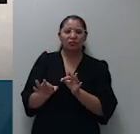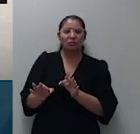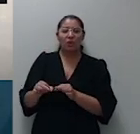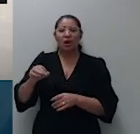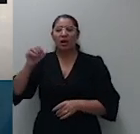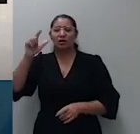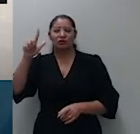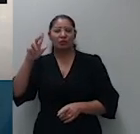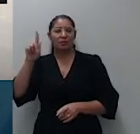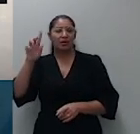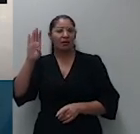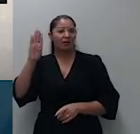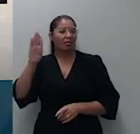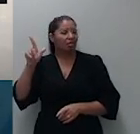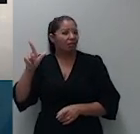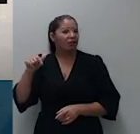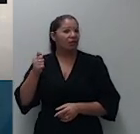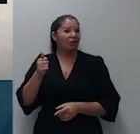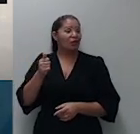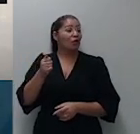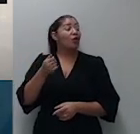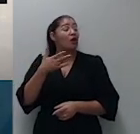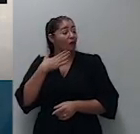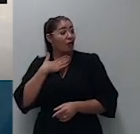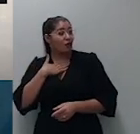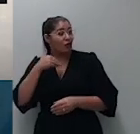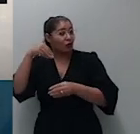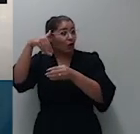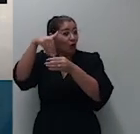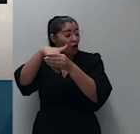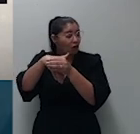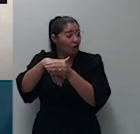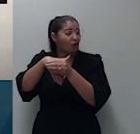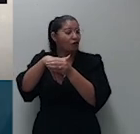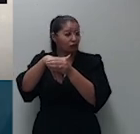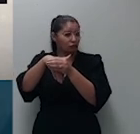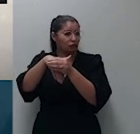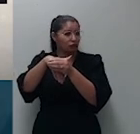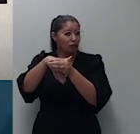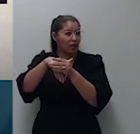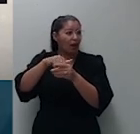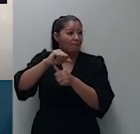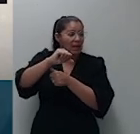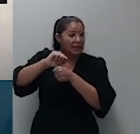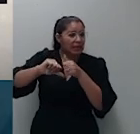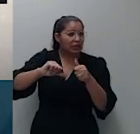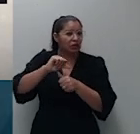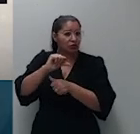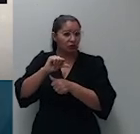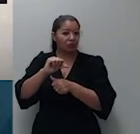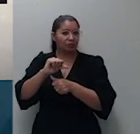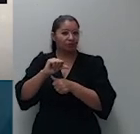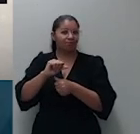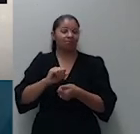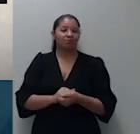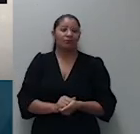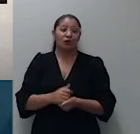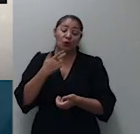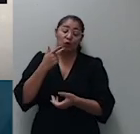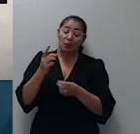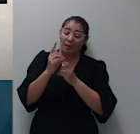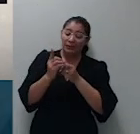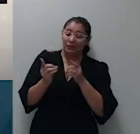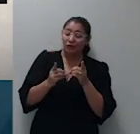deixar é um voto de ratificação vai proporcionar também um debate muito grande eu vou deixar